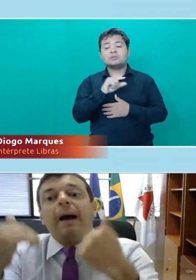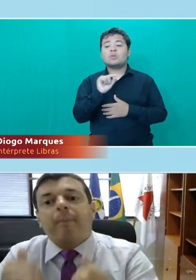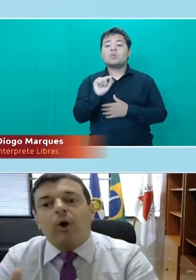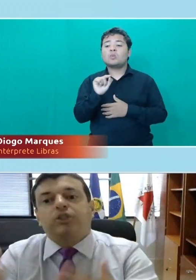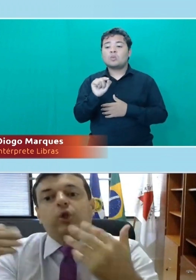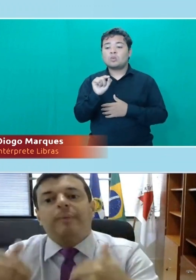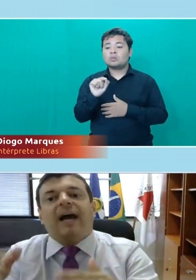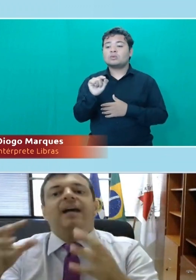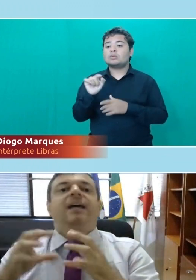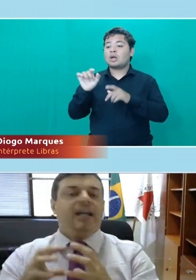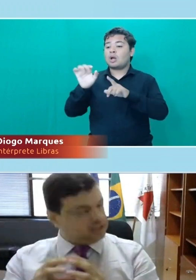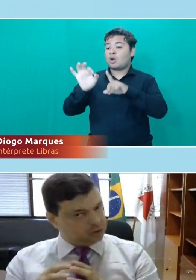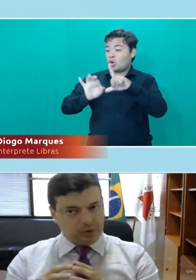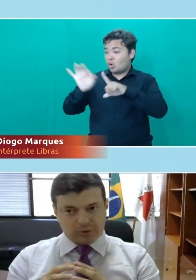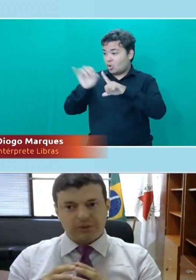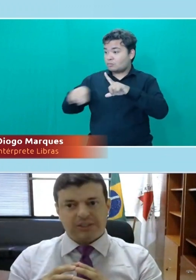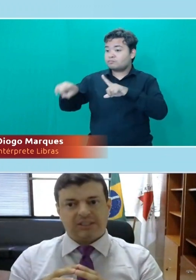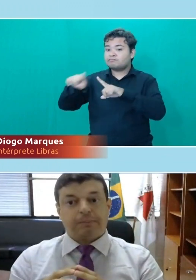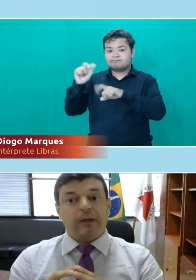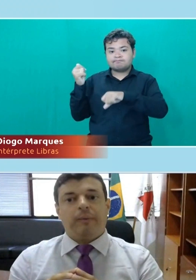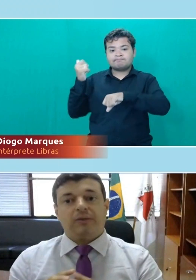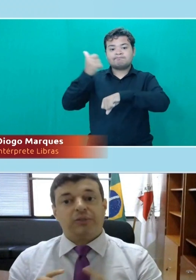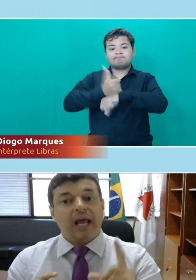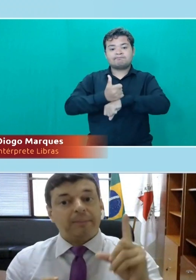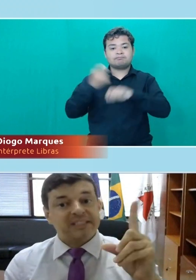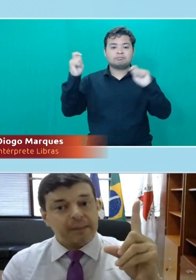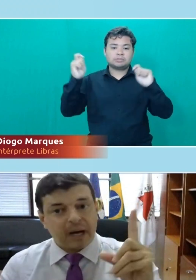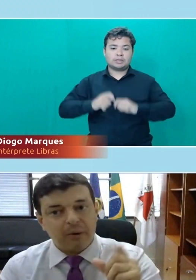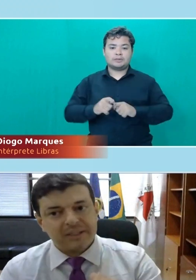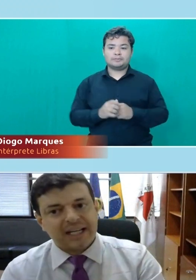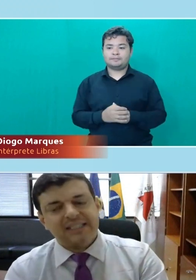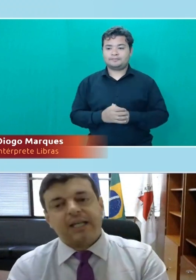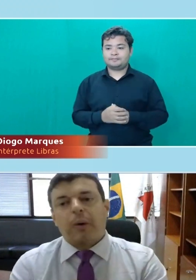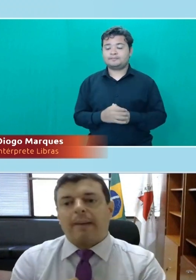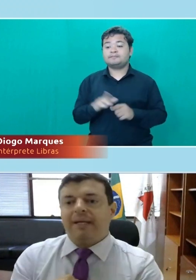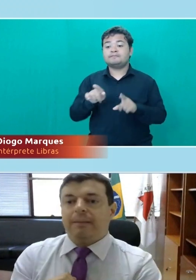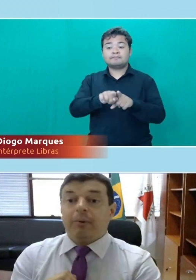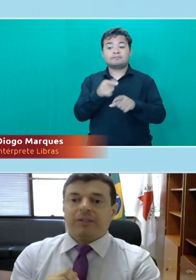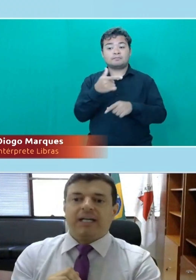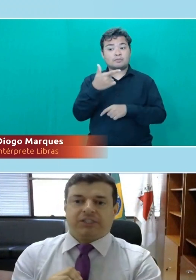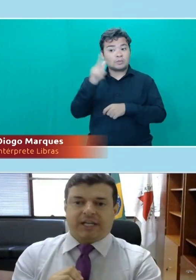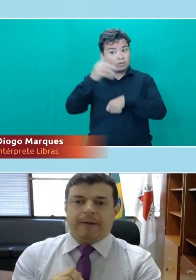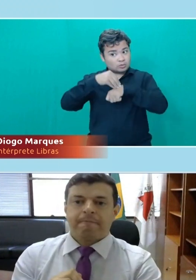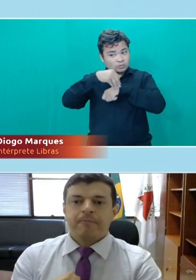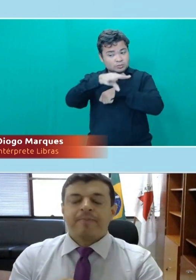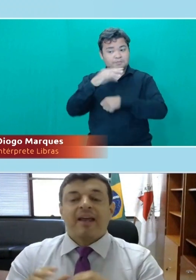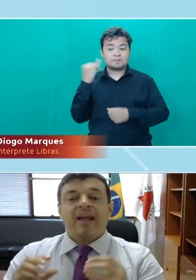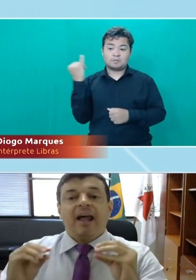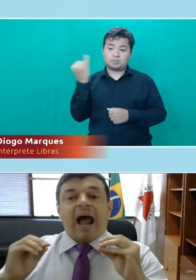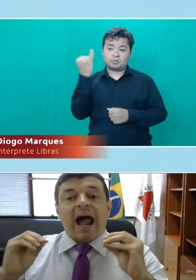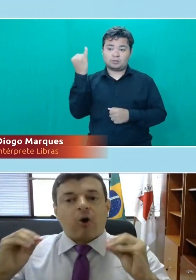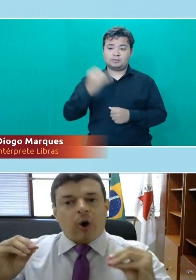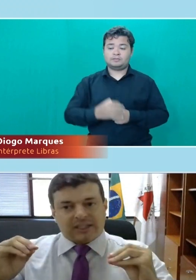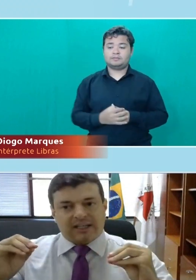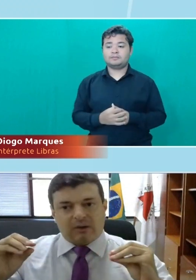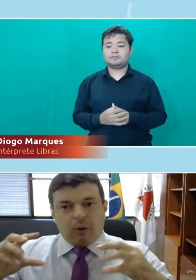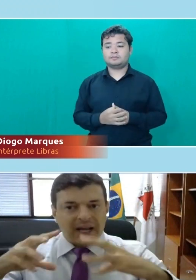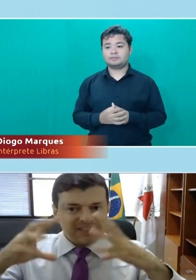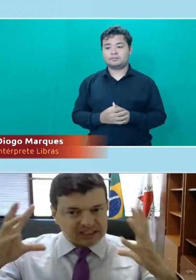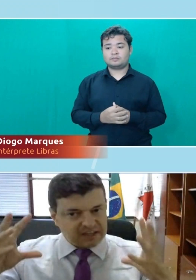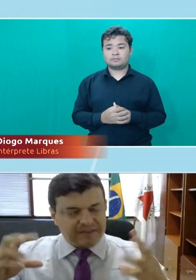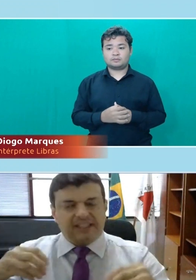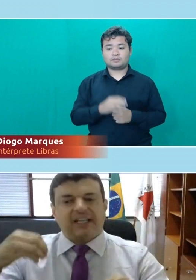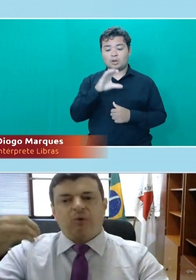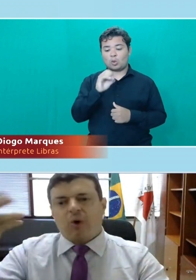consigo dar posse, nomear esses dois cotistas, pelo menos. É preciso lembrar uma outra questão, Camila, importante aqui. A cota,